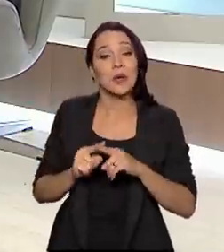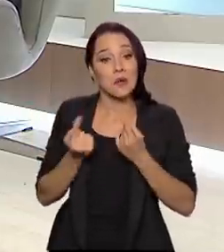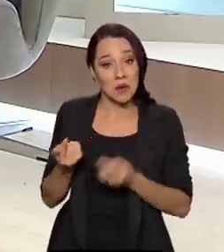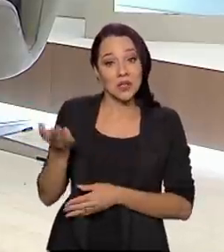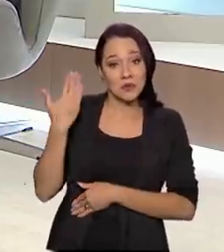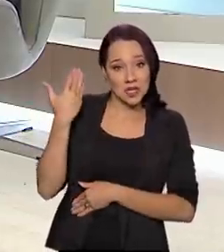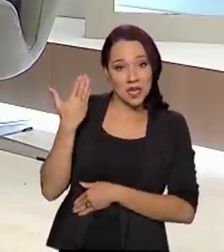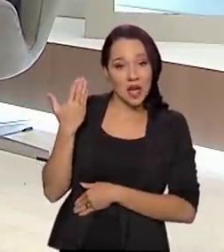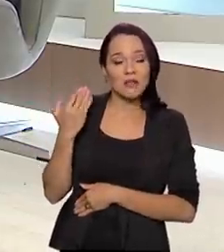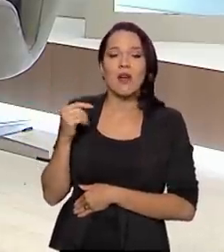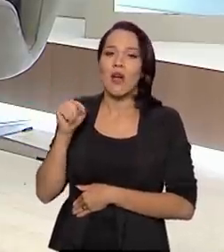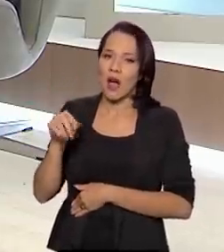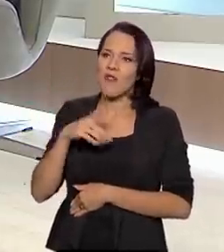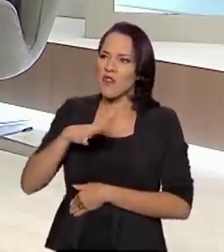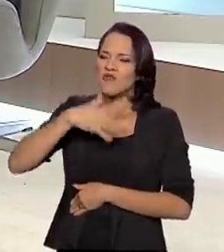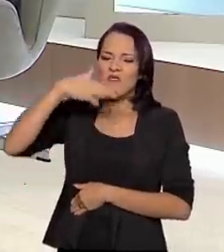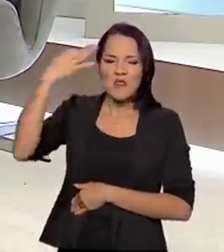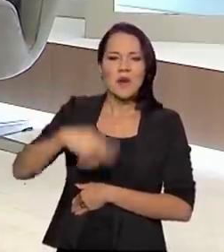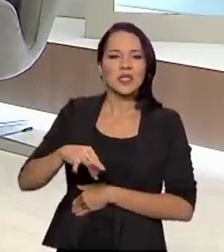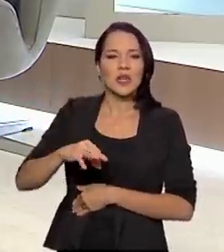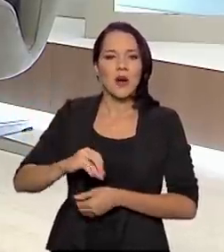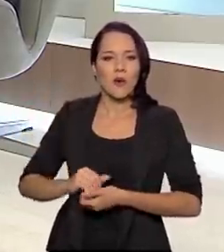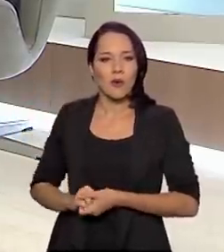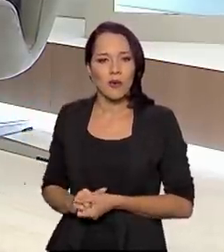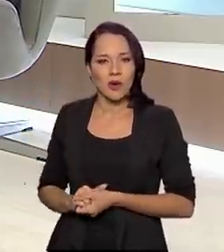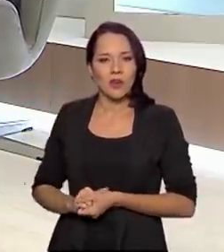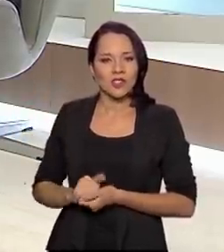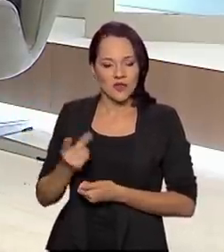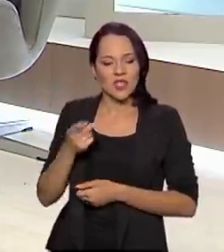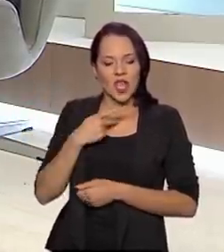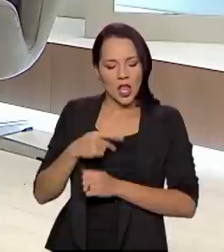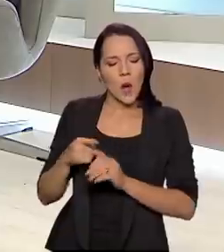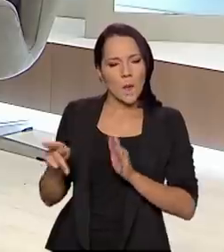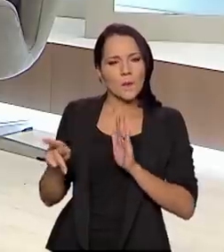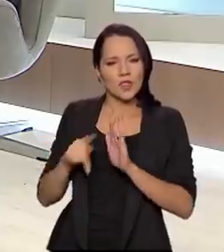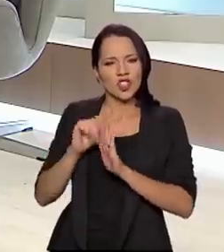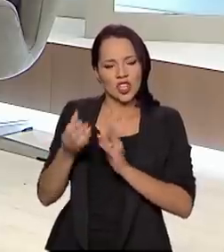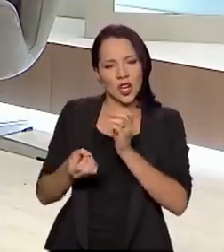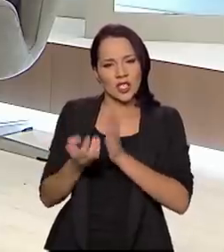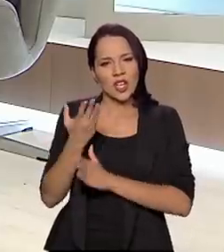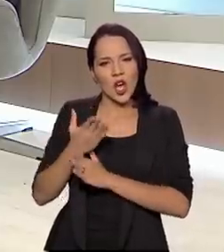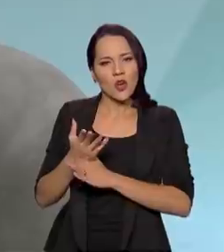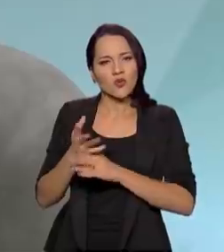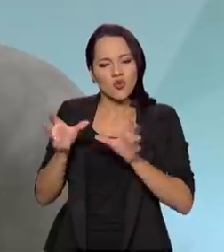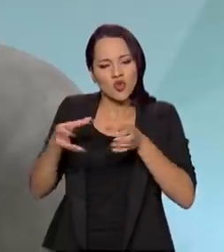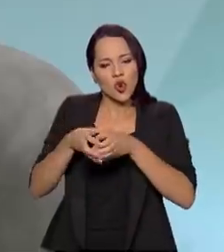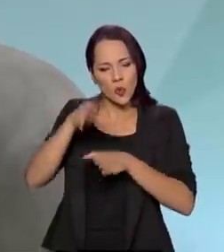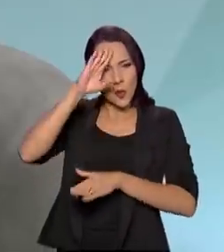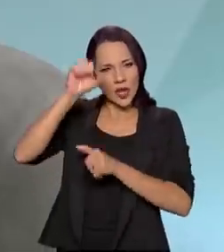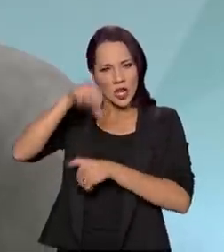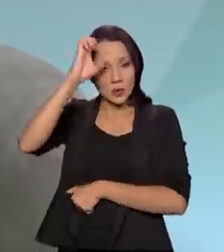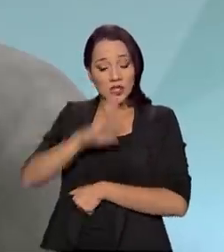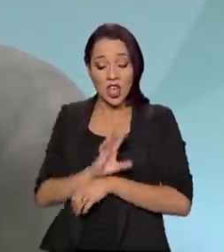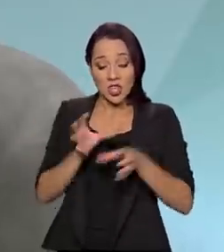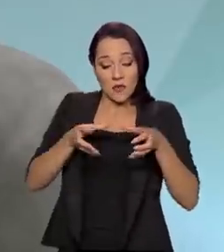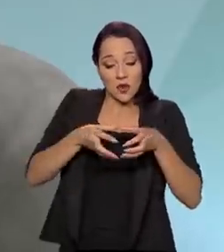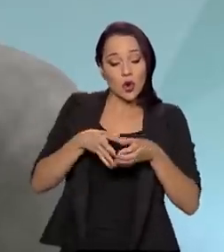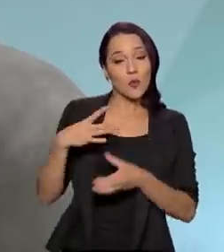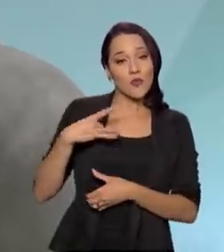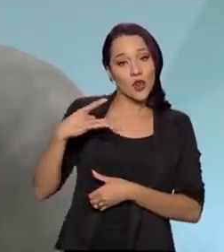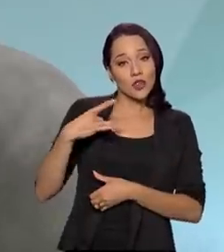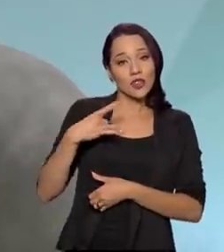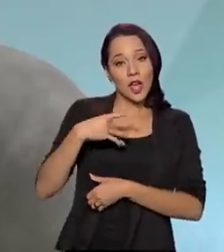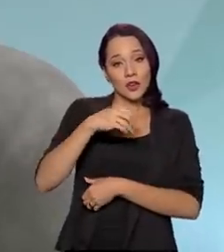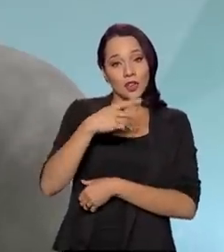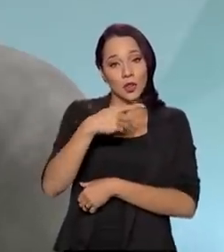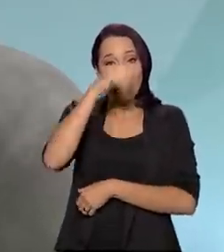essa época foi uma época de afirmação da instituição militar no Brasil. Houve batalhões de voluntários da